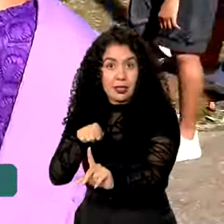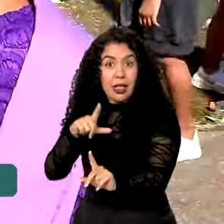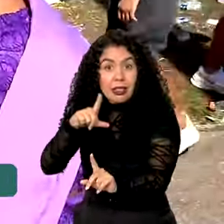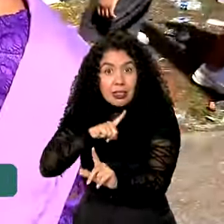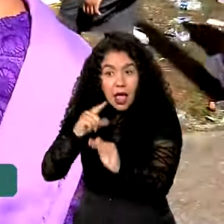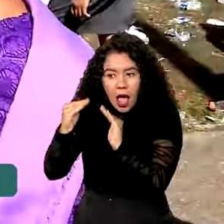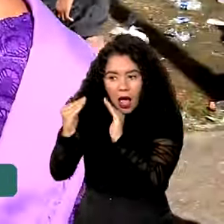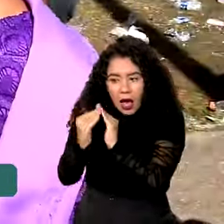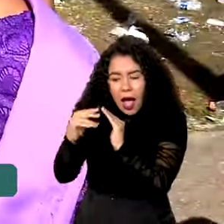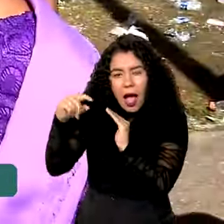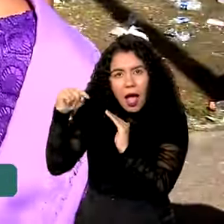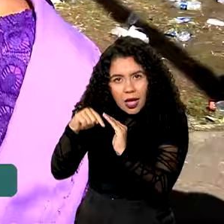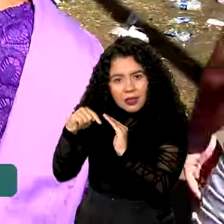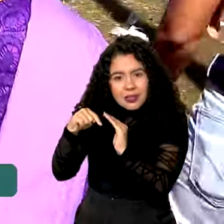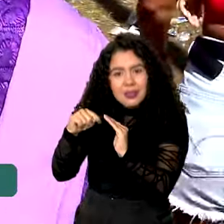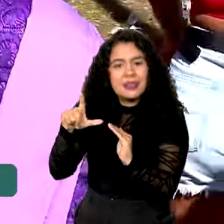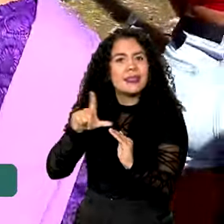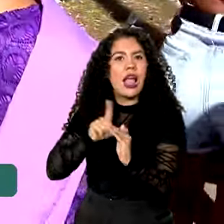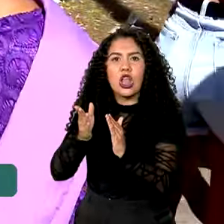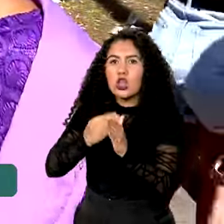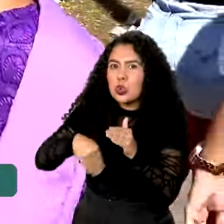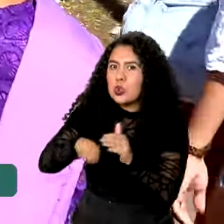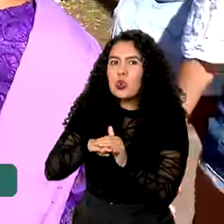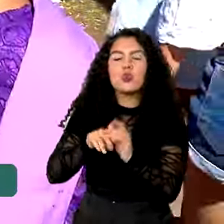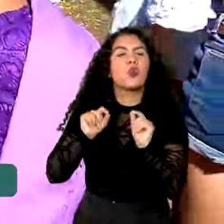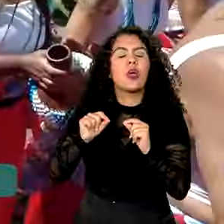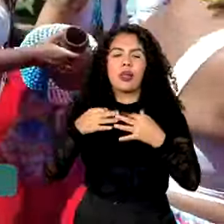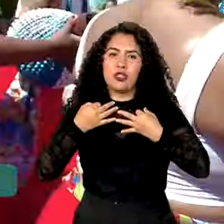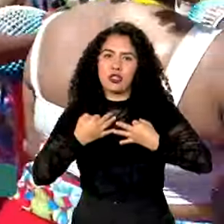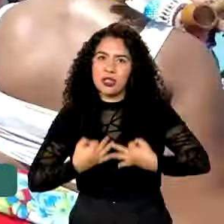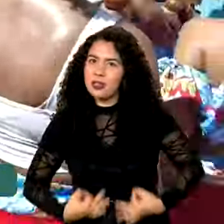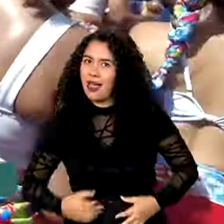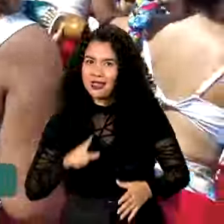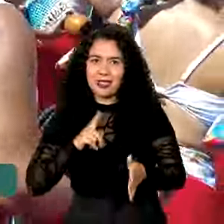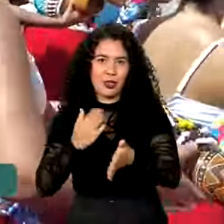casa, aí você tem tudo, tem a dignidade, tem tudo.